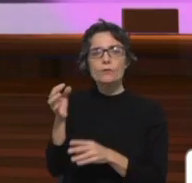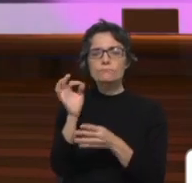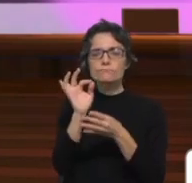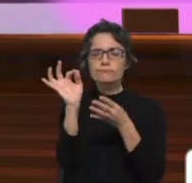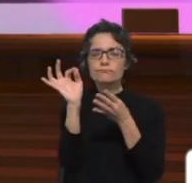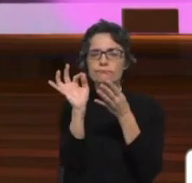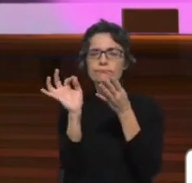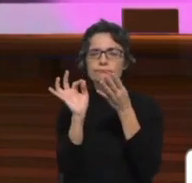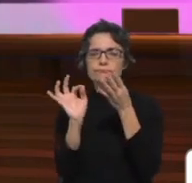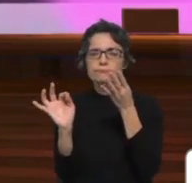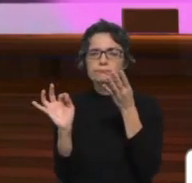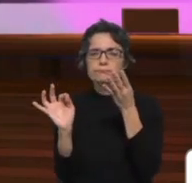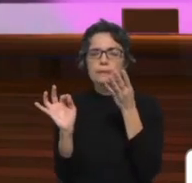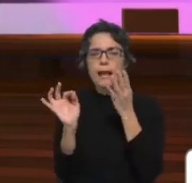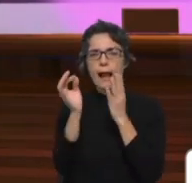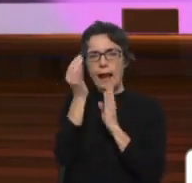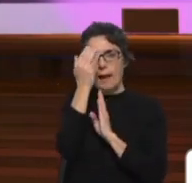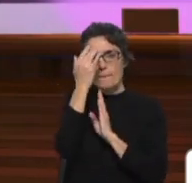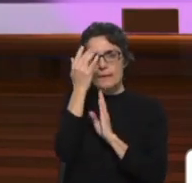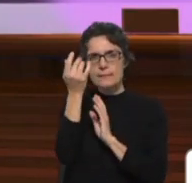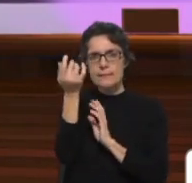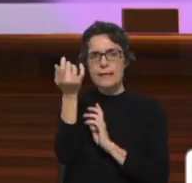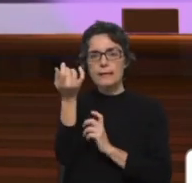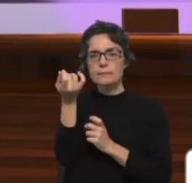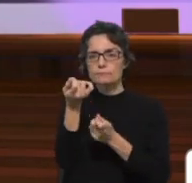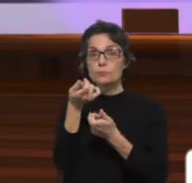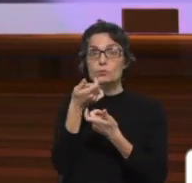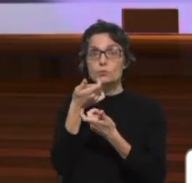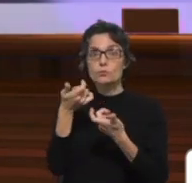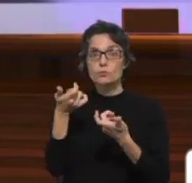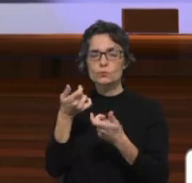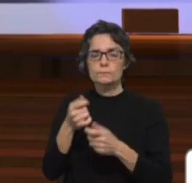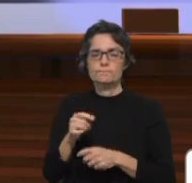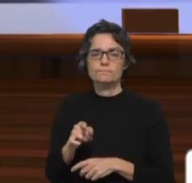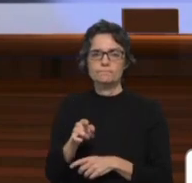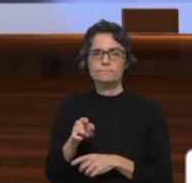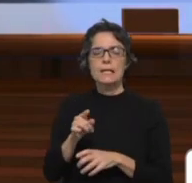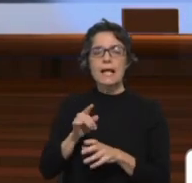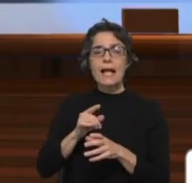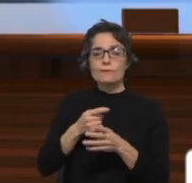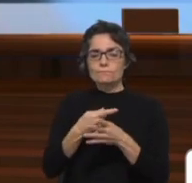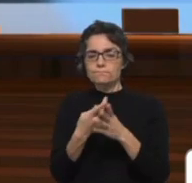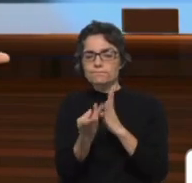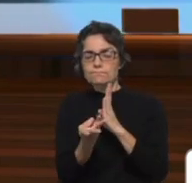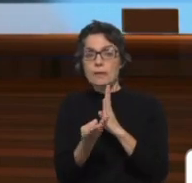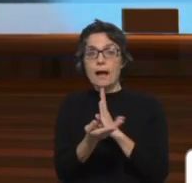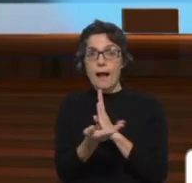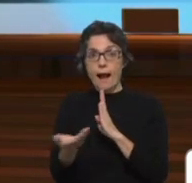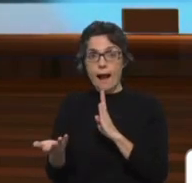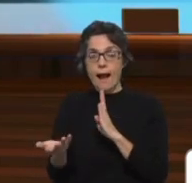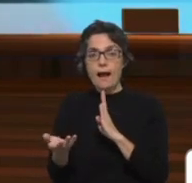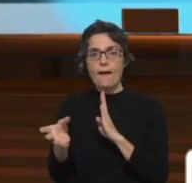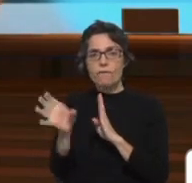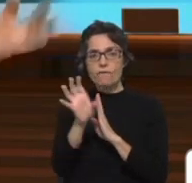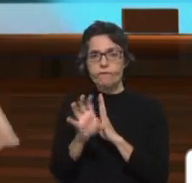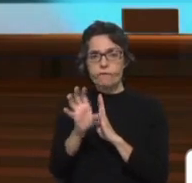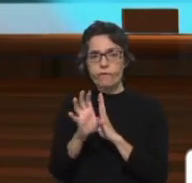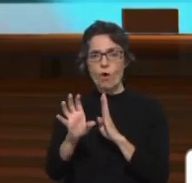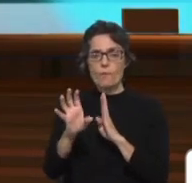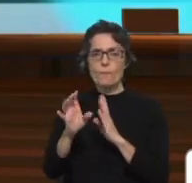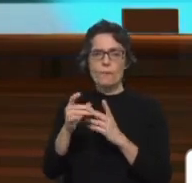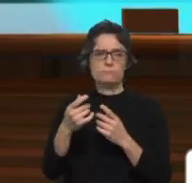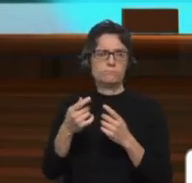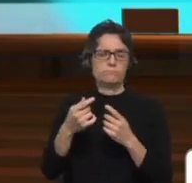e capacidade de execução técnica. Dentro da vastidão de estilos da dança que existem na Índia, danças